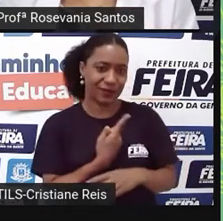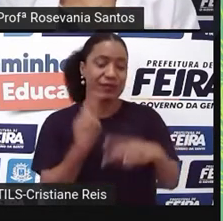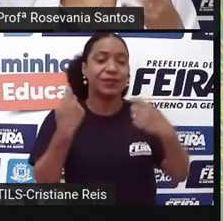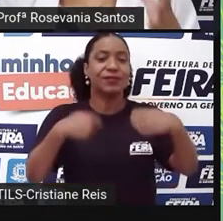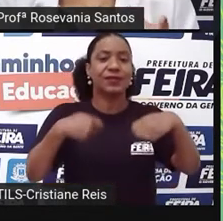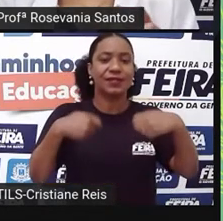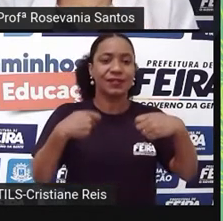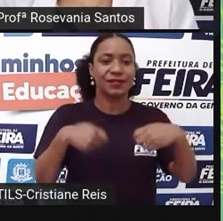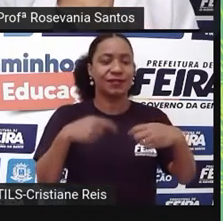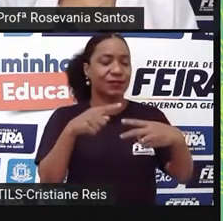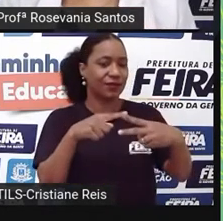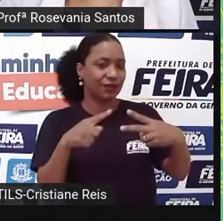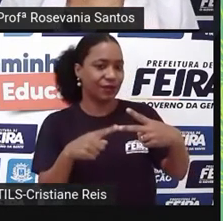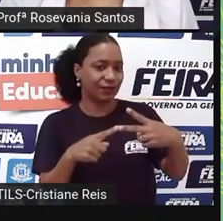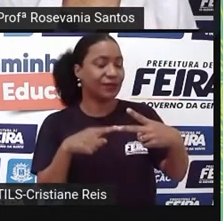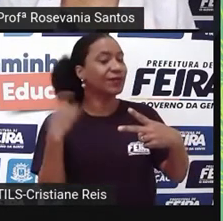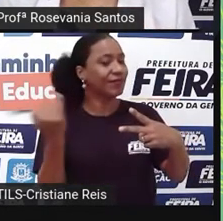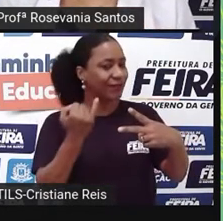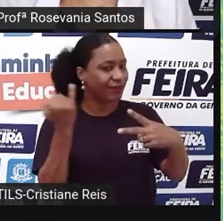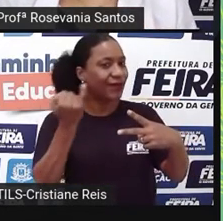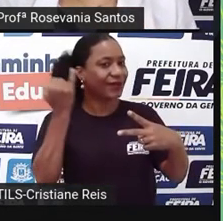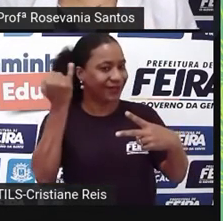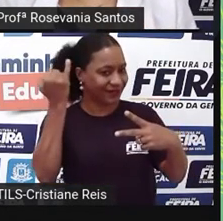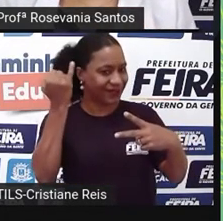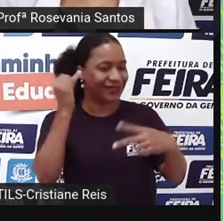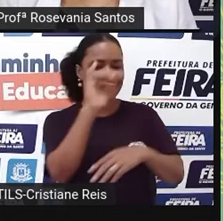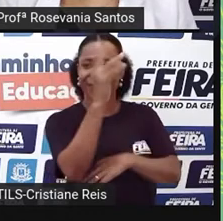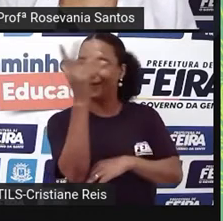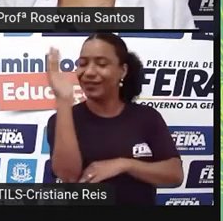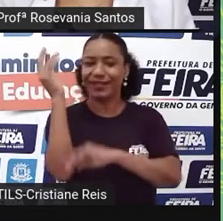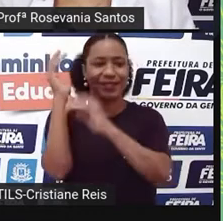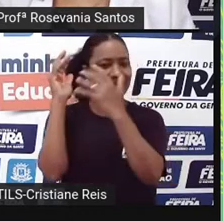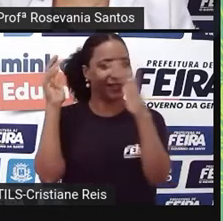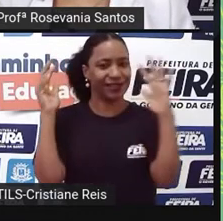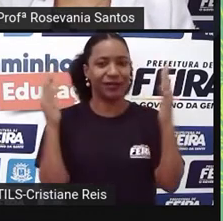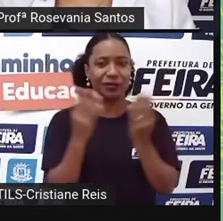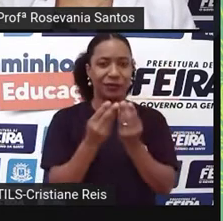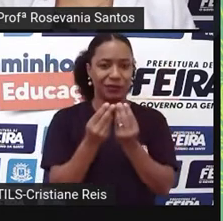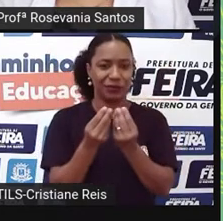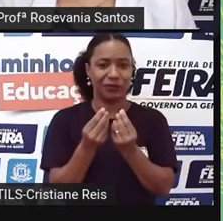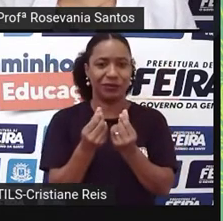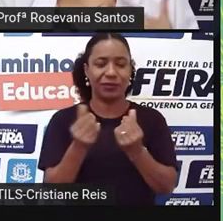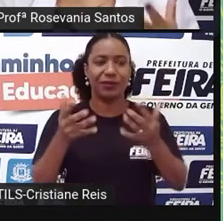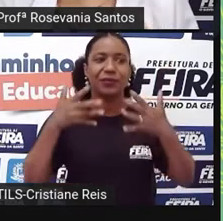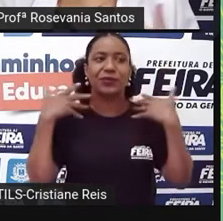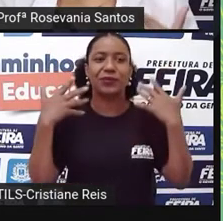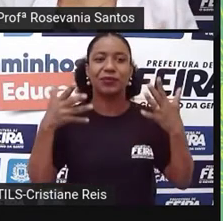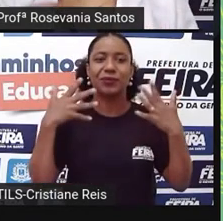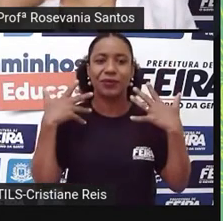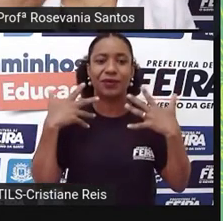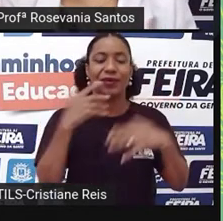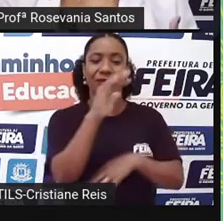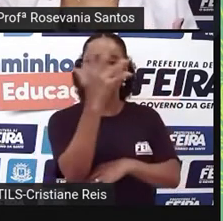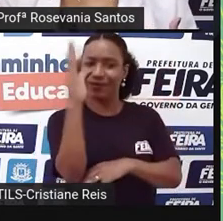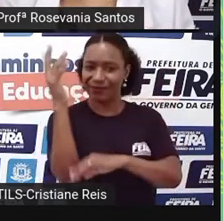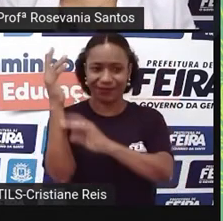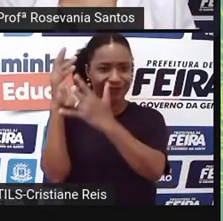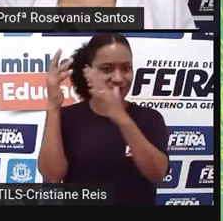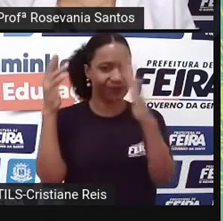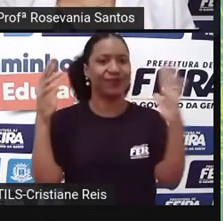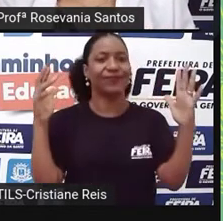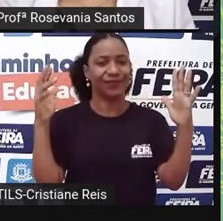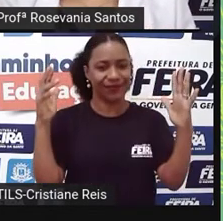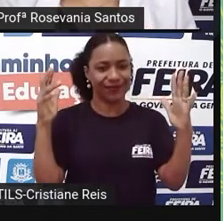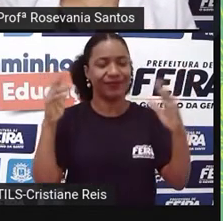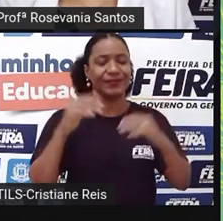elementos, praticamente, para manter essa floresta aí, que é a questão da umidade e a questão do calor, porque a própria floresta, ela cede, né,